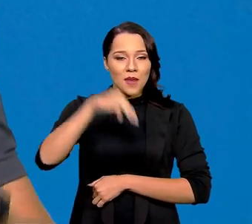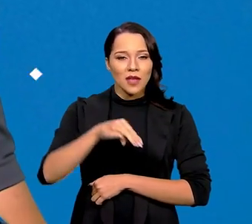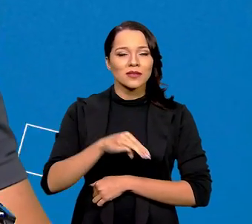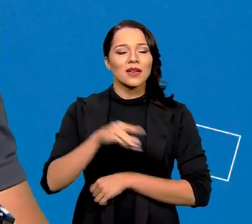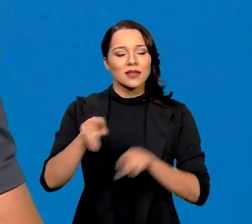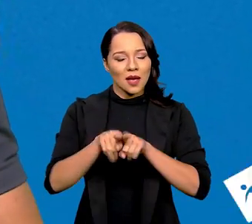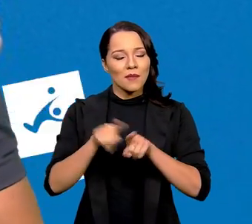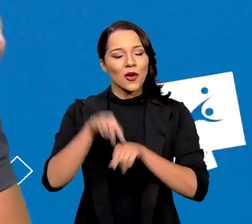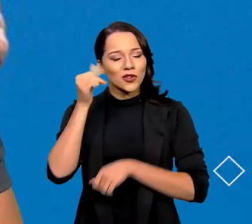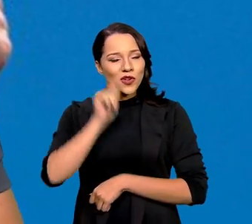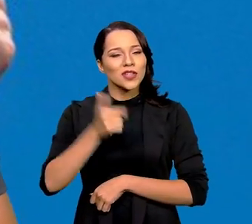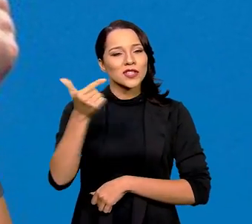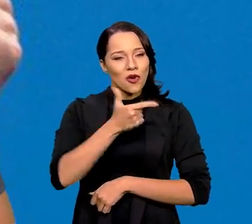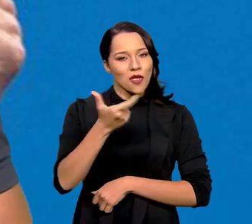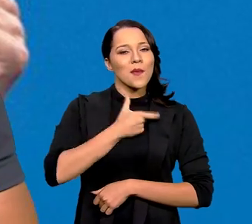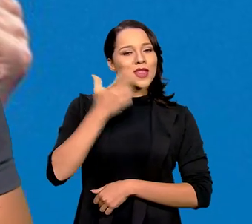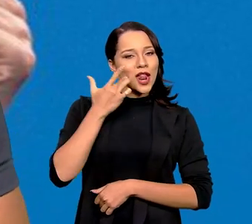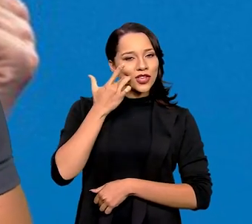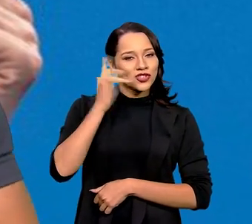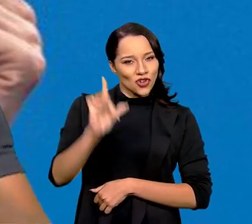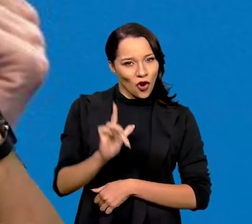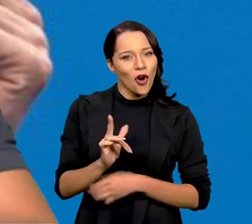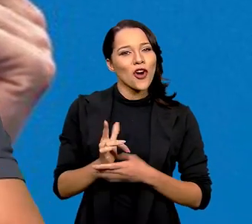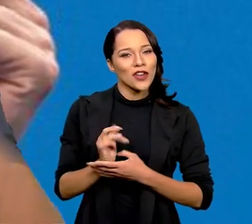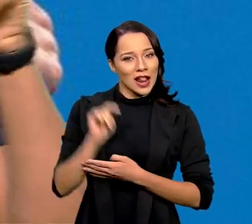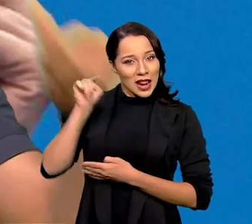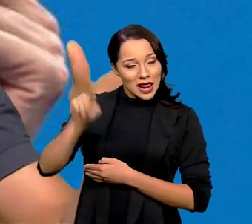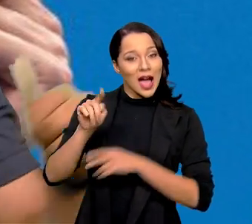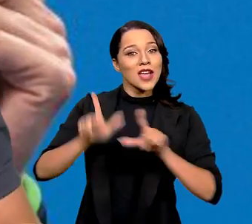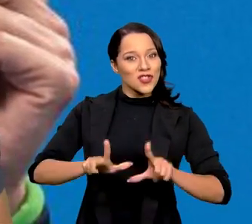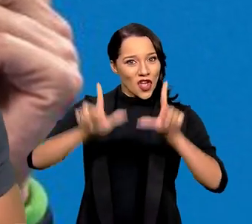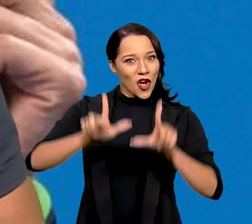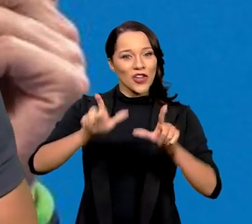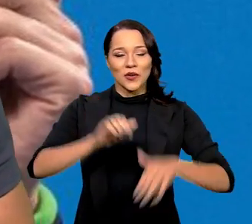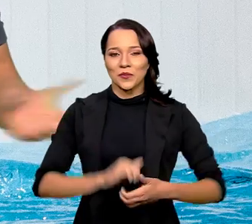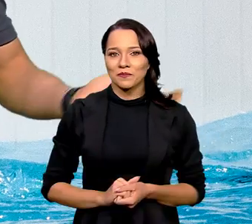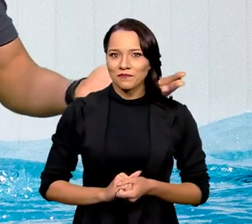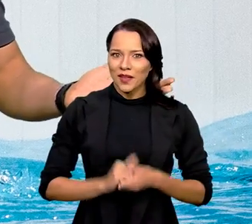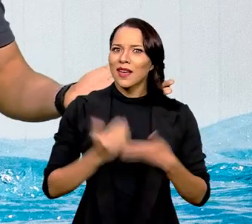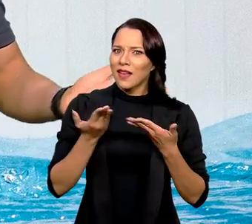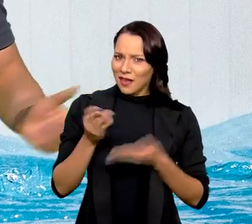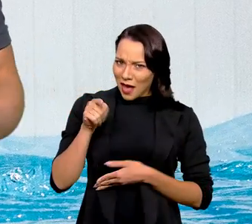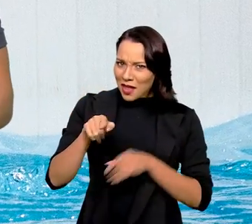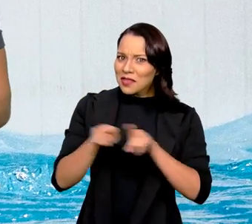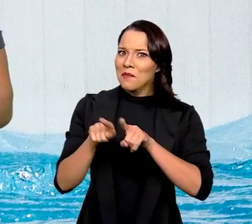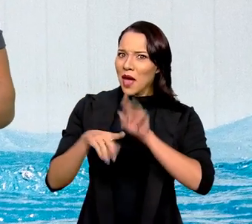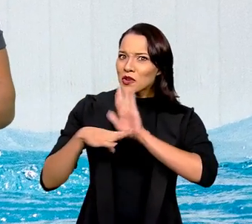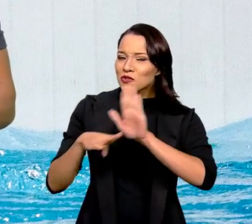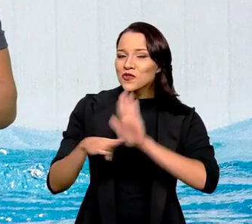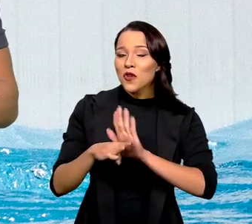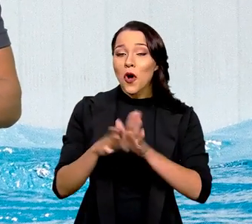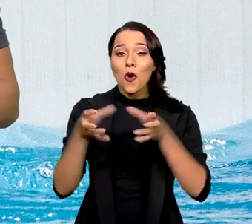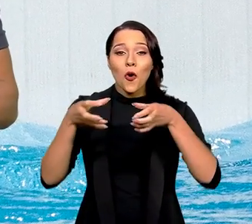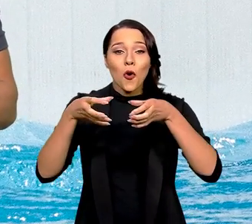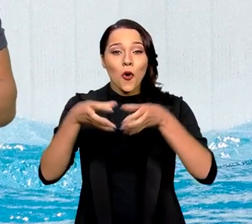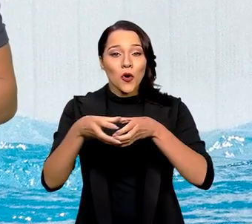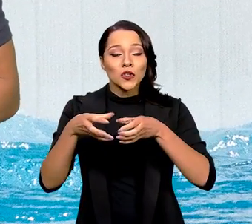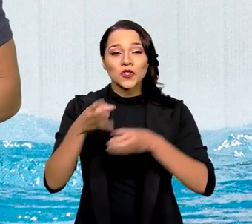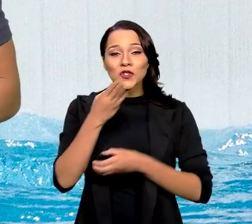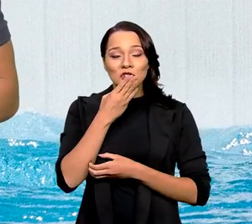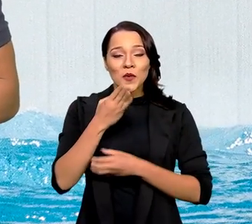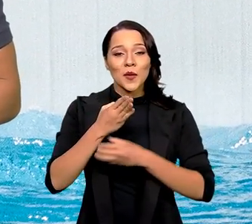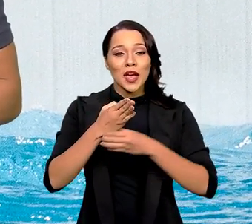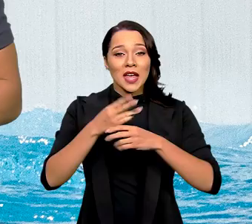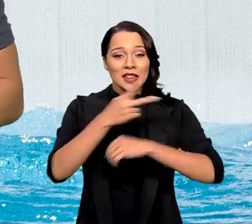e garantiu a segunda medalha de ouro dela lá em Tóquio. Não satisfeita, ela ainda ajudou o time da